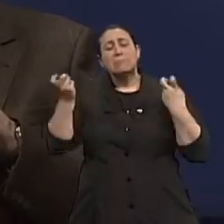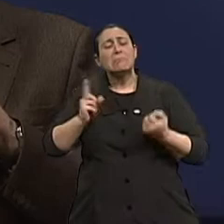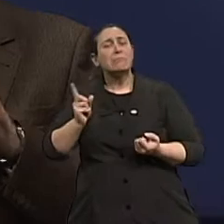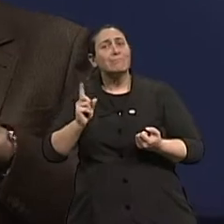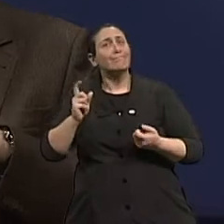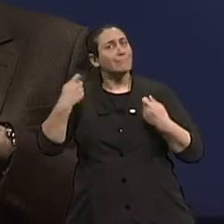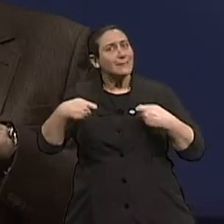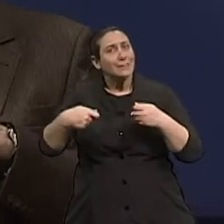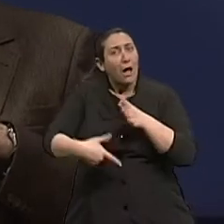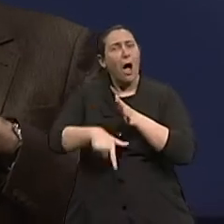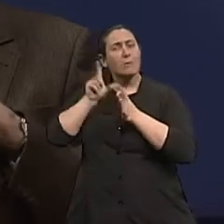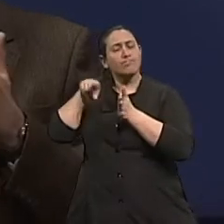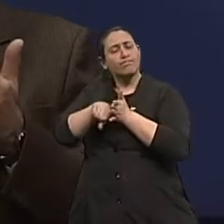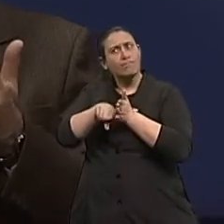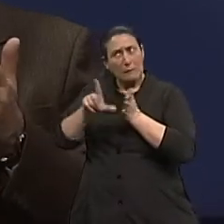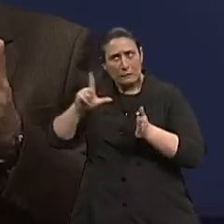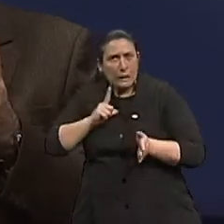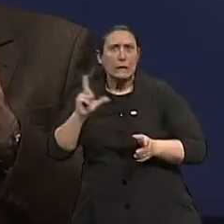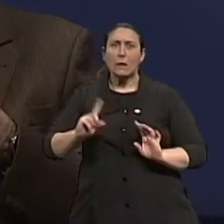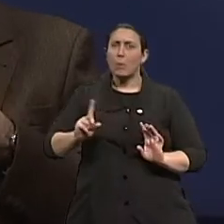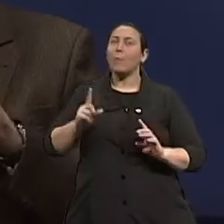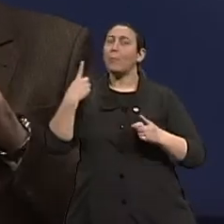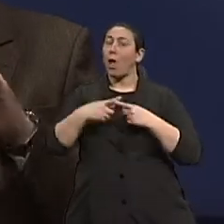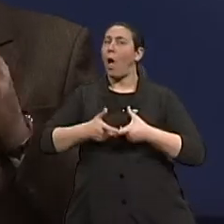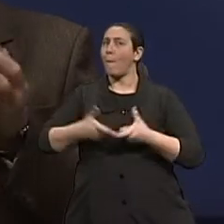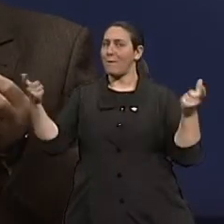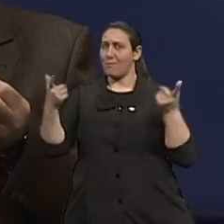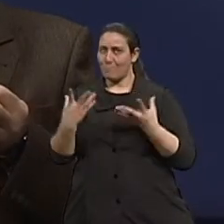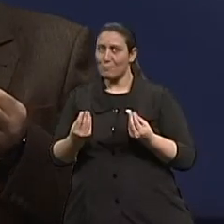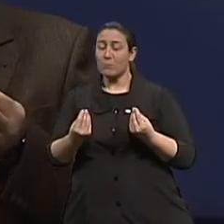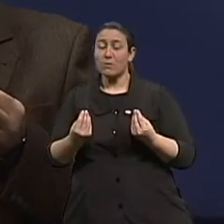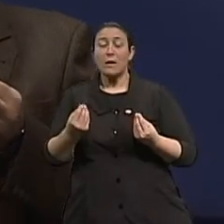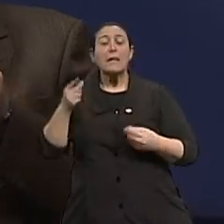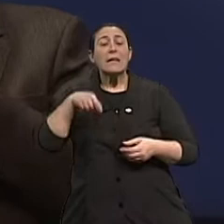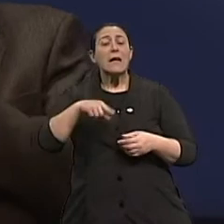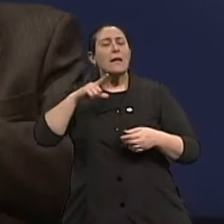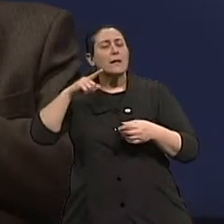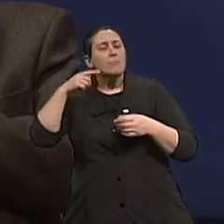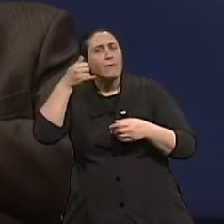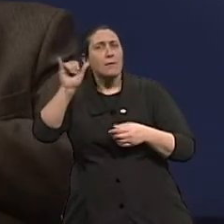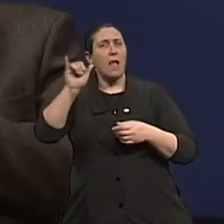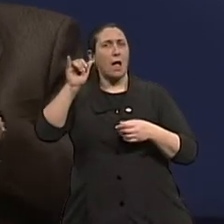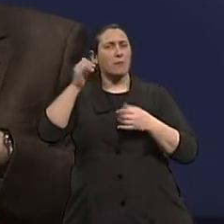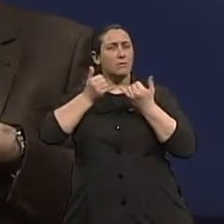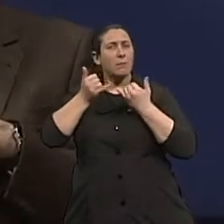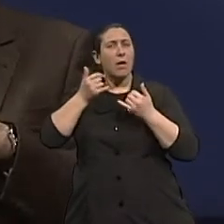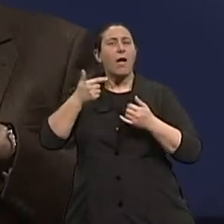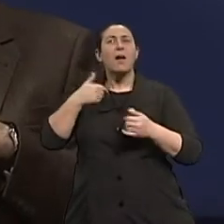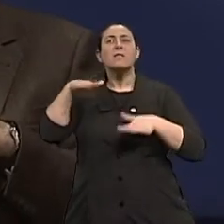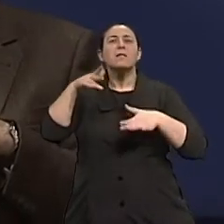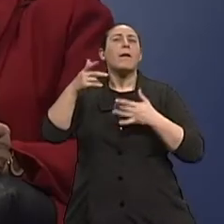intervir em cima, destruindo os fatores, as lesões, que um dia podem se